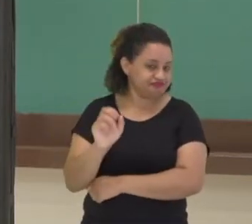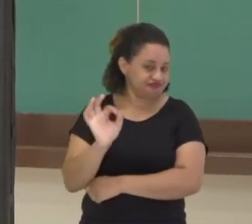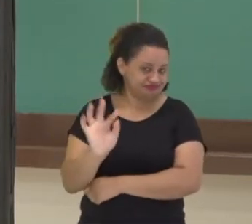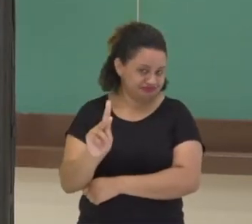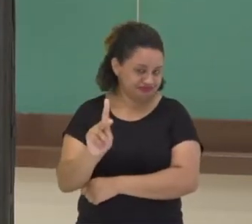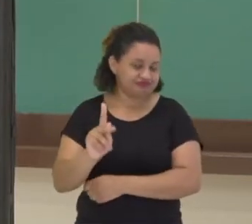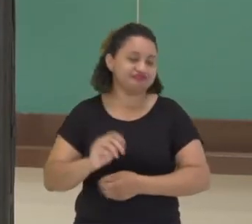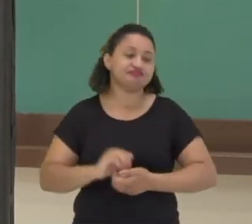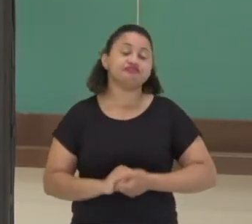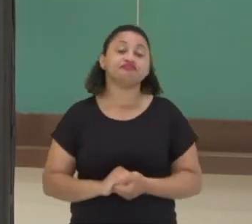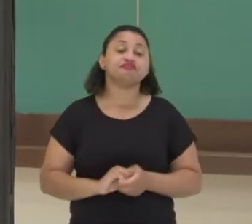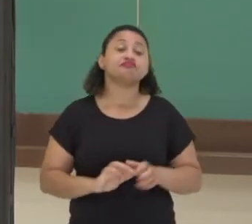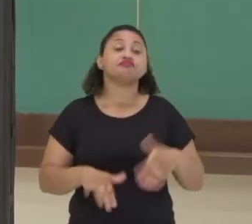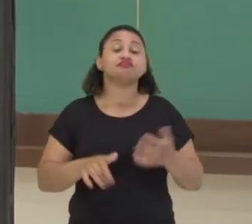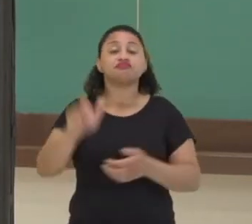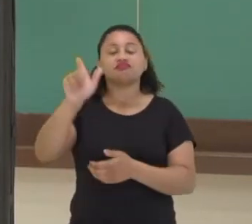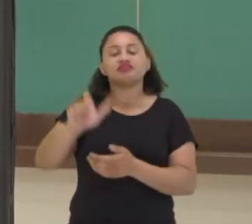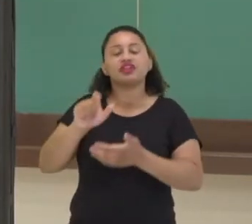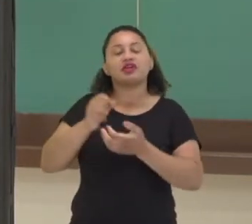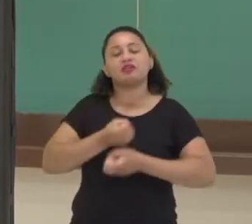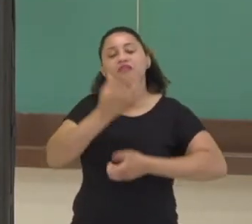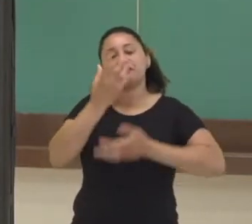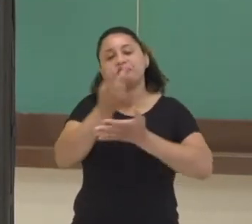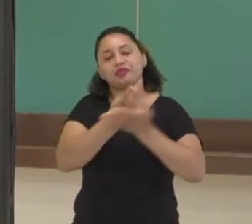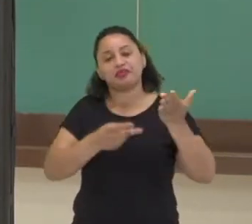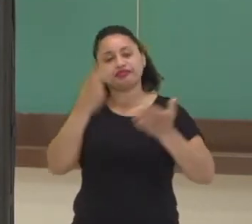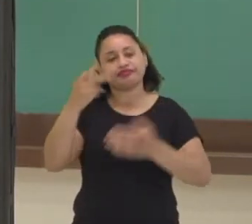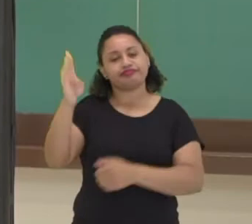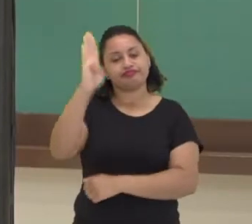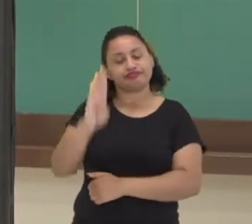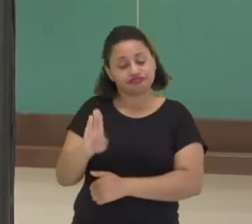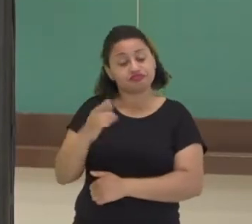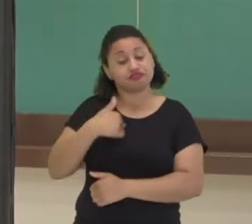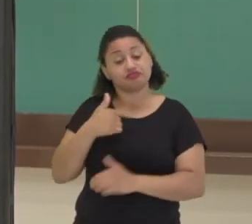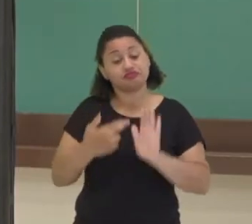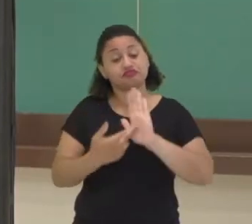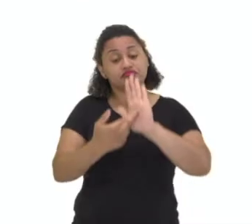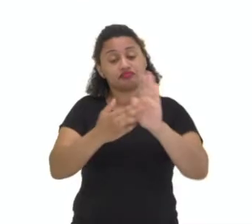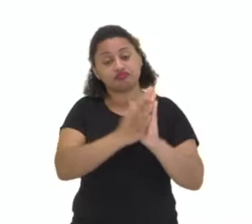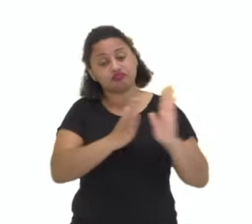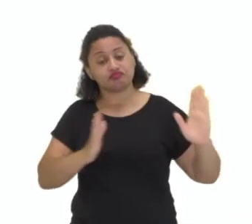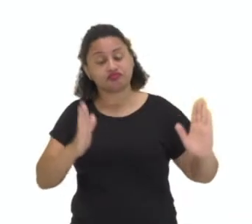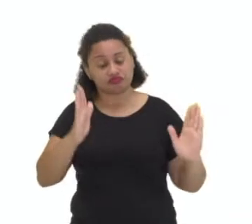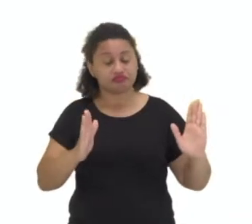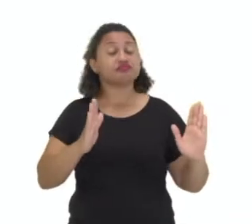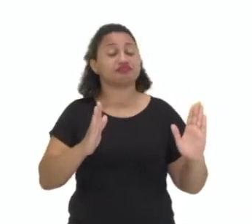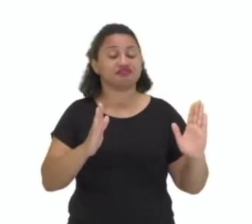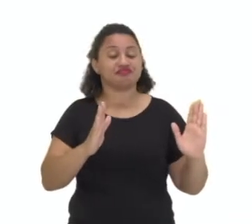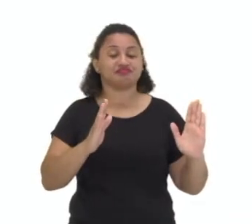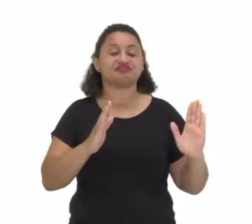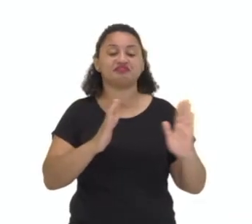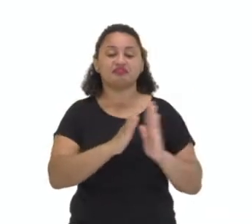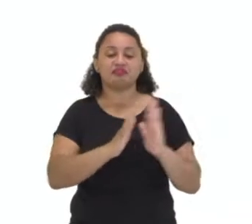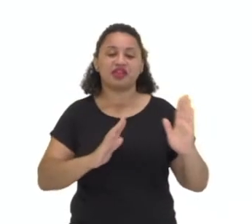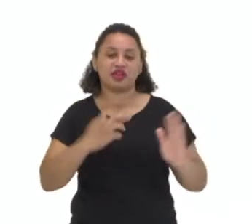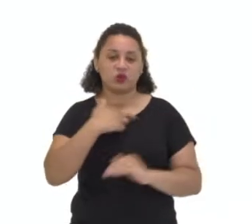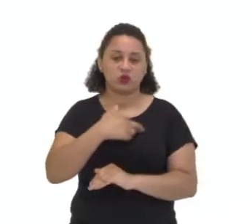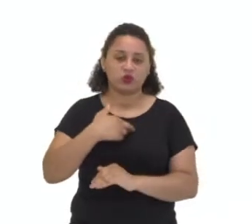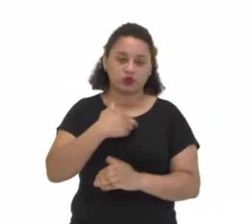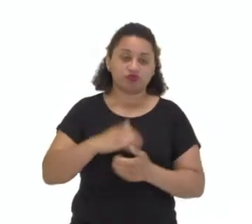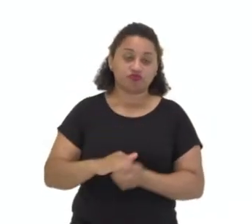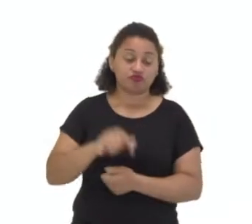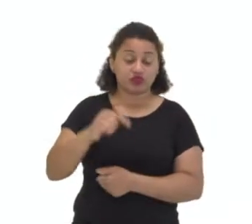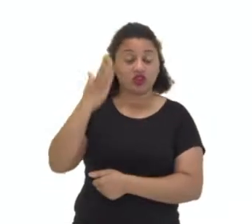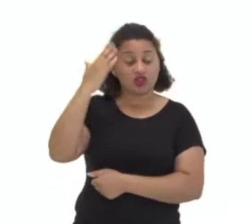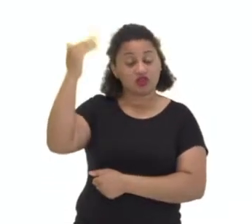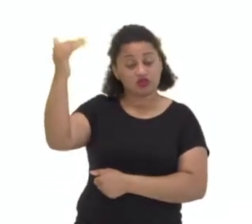Castro Alves, o poeta brasileiro, representante então da terceira geração romântica no Brasil, fica conhecido como poeta